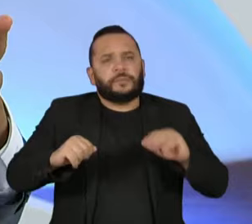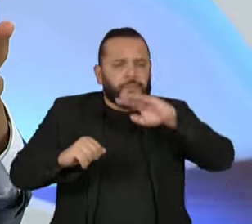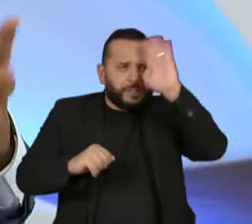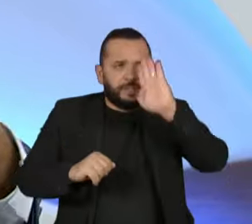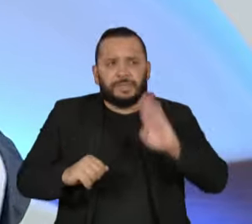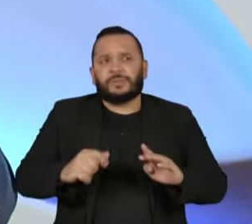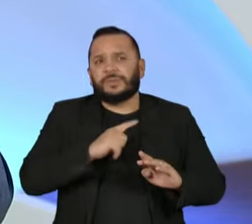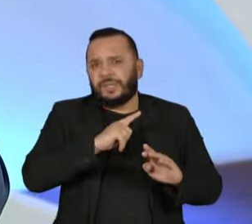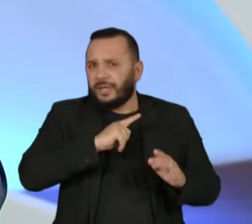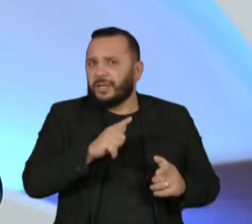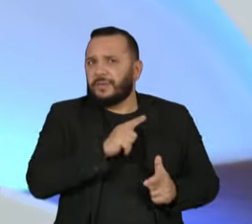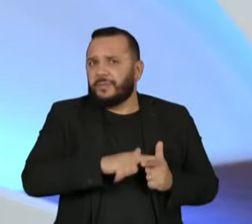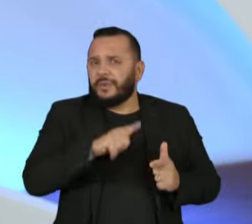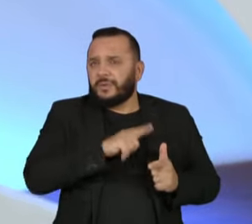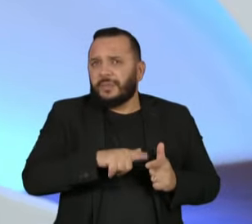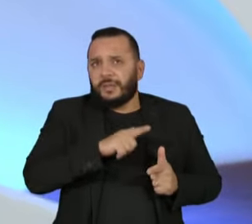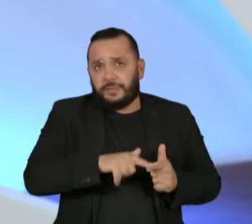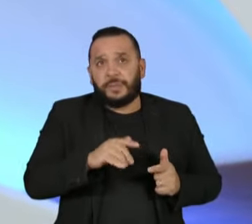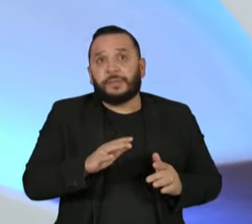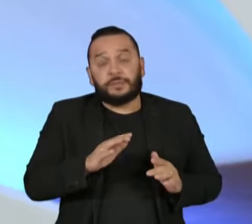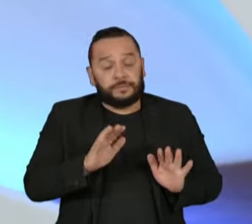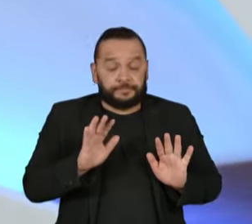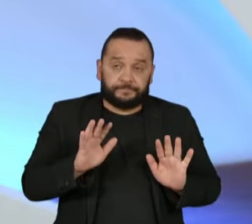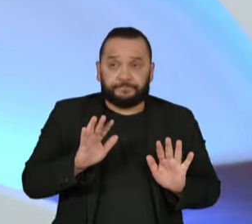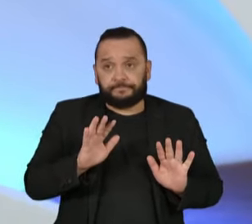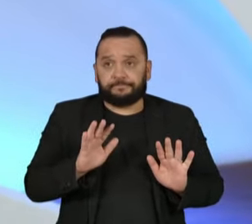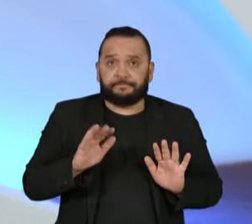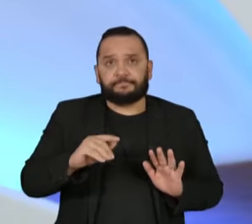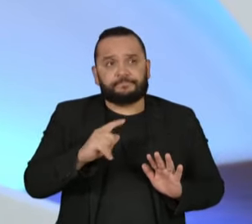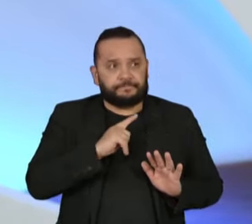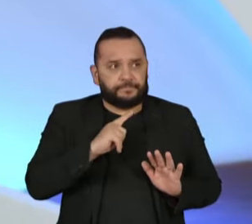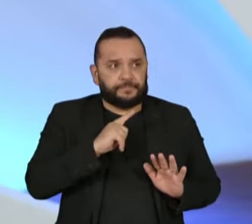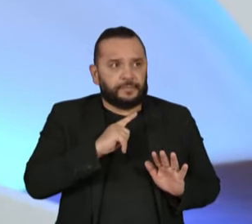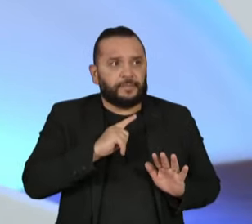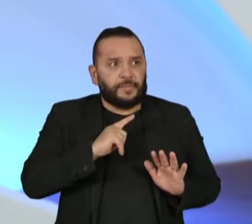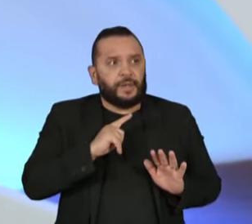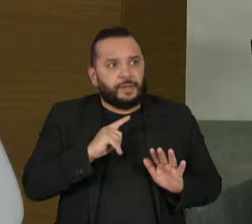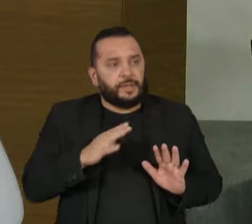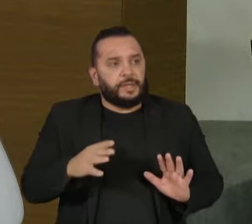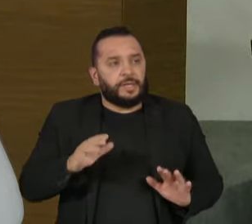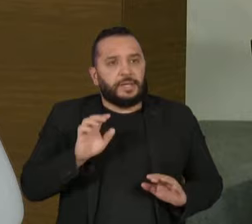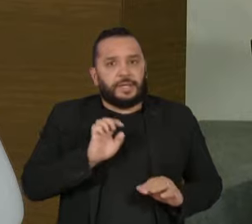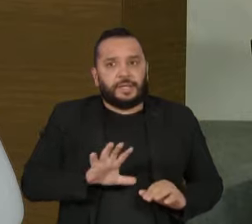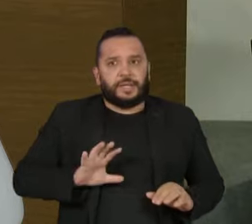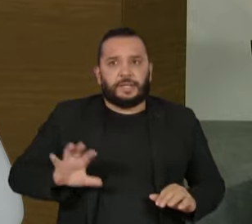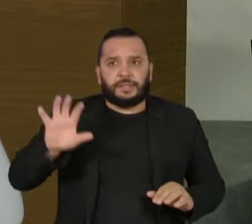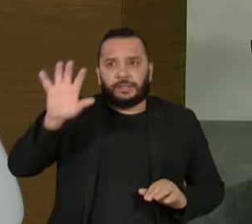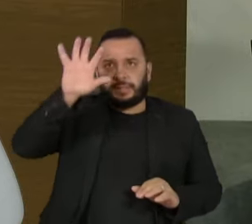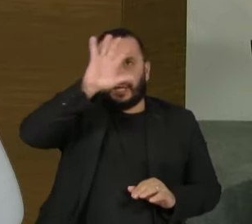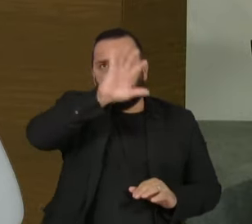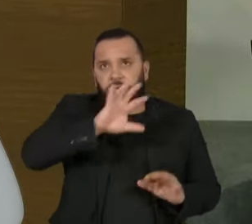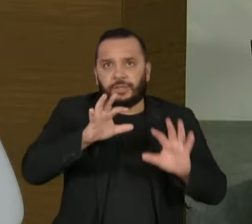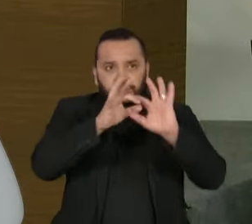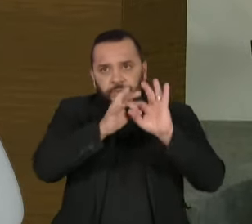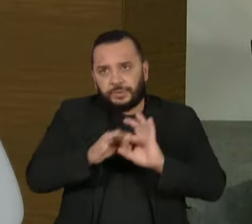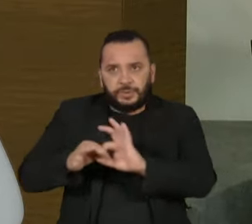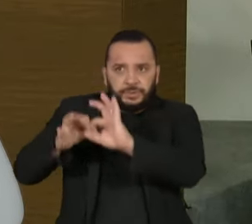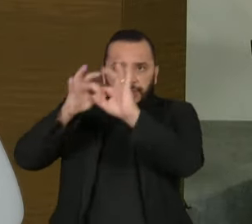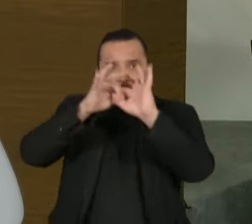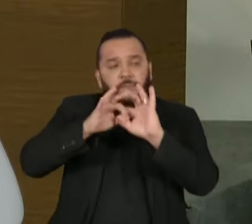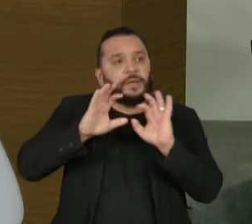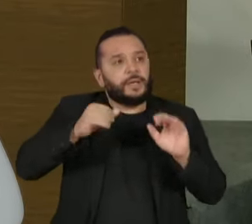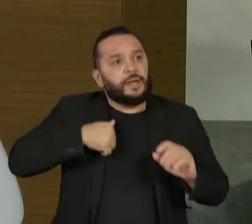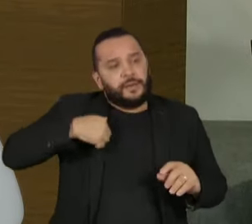ordem, que não... Você pode ter integração com os estados, mas quem comanda o